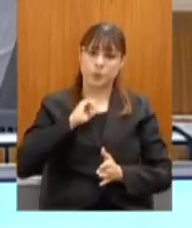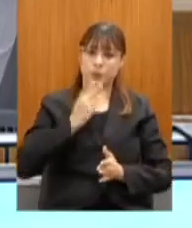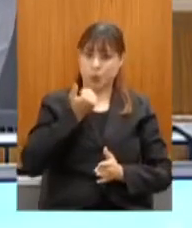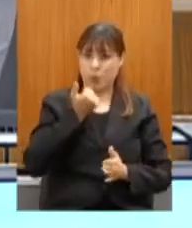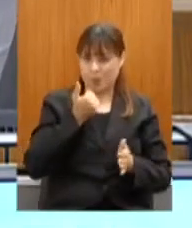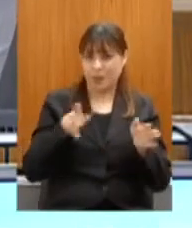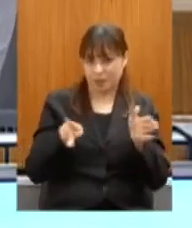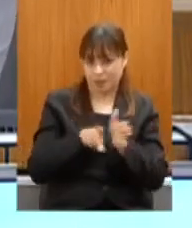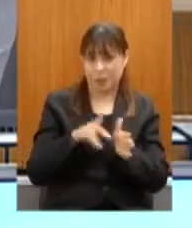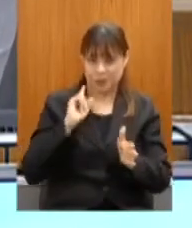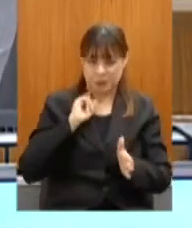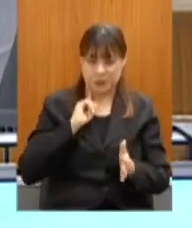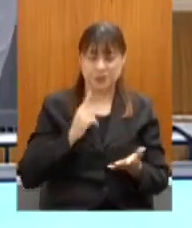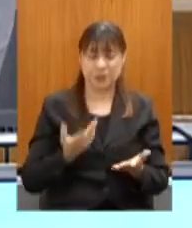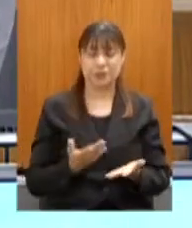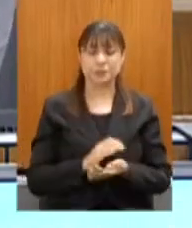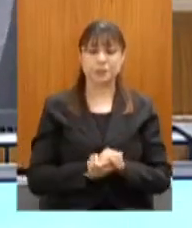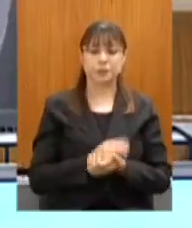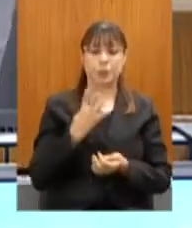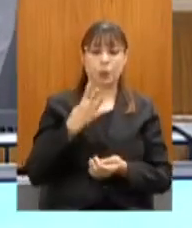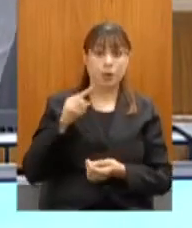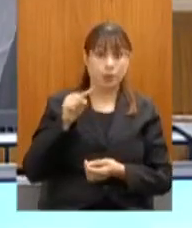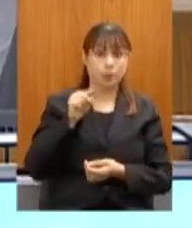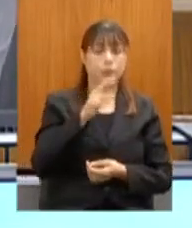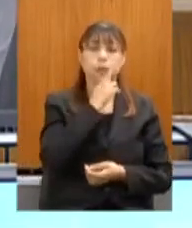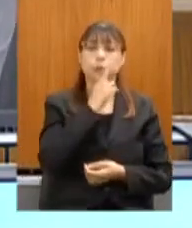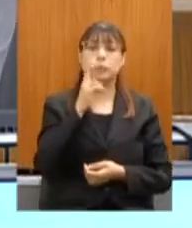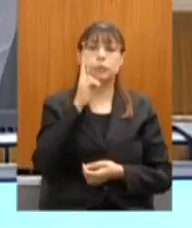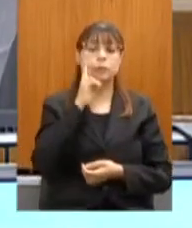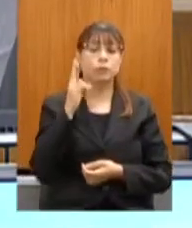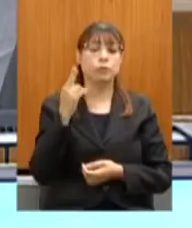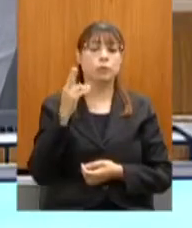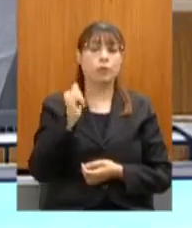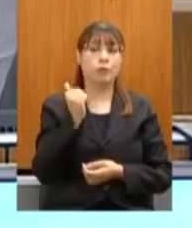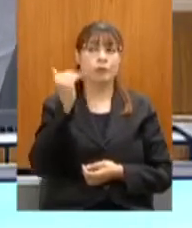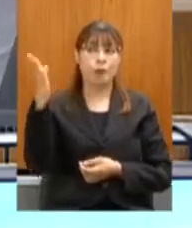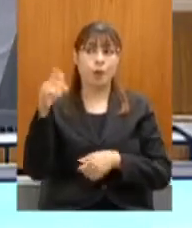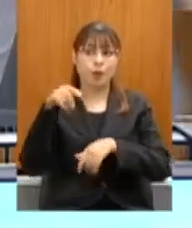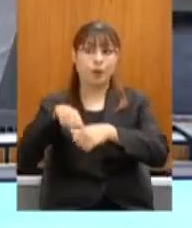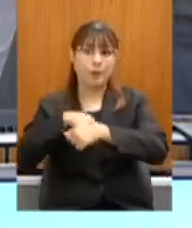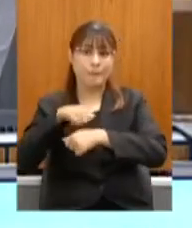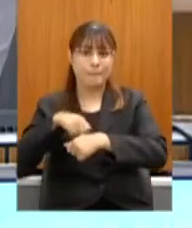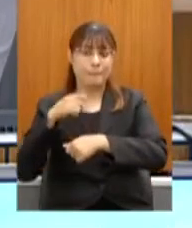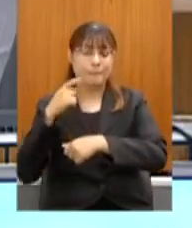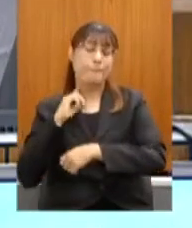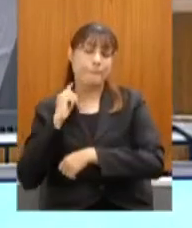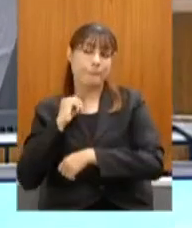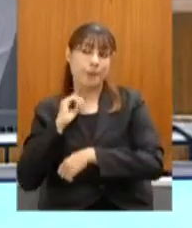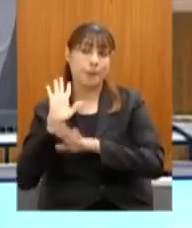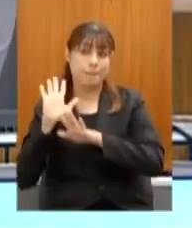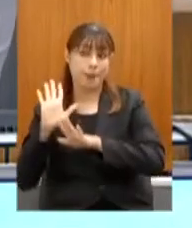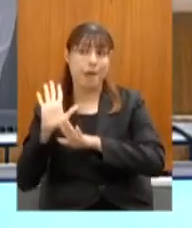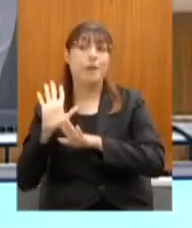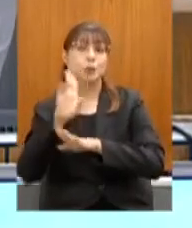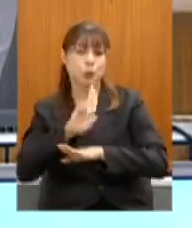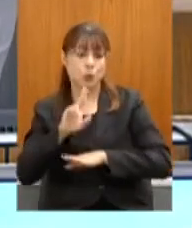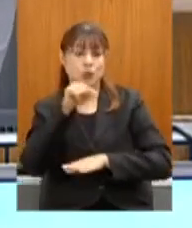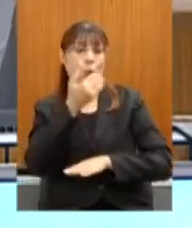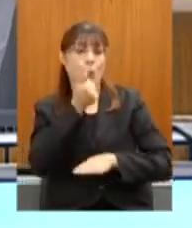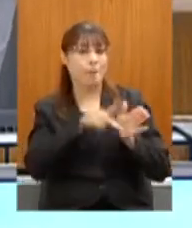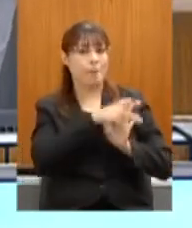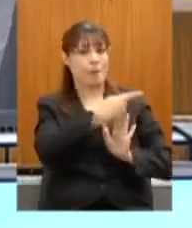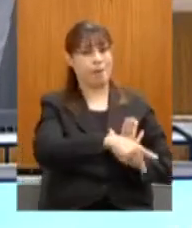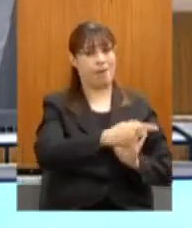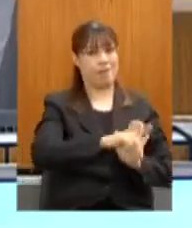sobretudo para os 4 mil restaurantes que estão fora de Minas Gerais, que fazem cozinha mineira. e, a